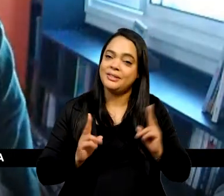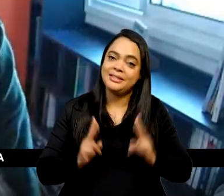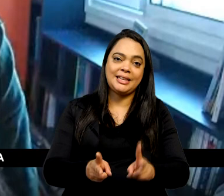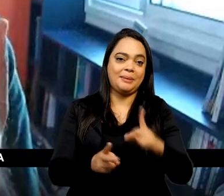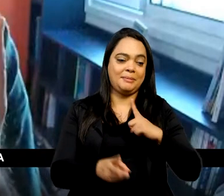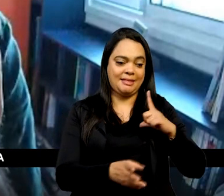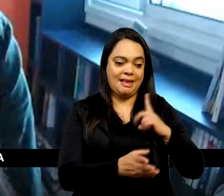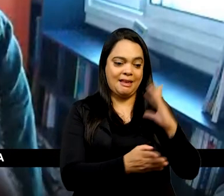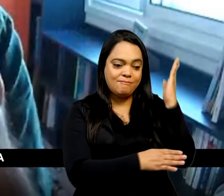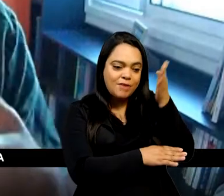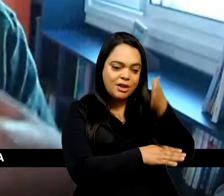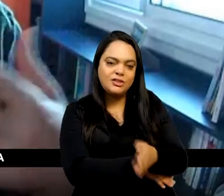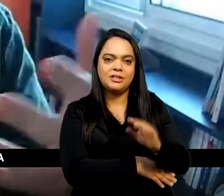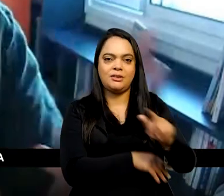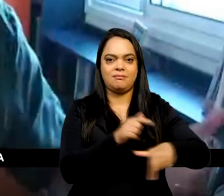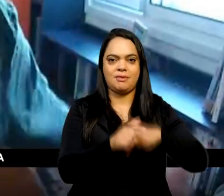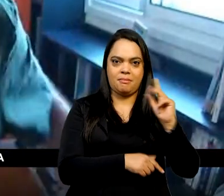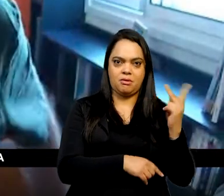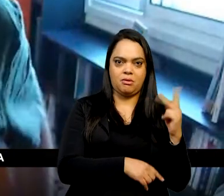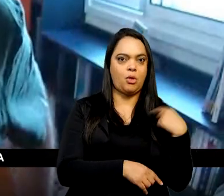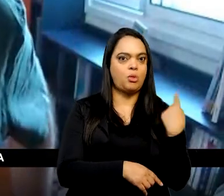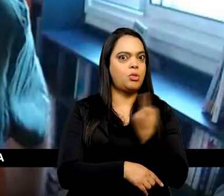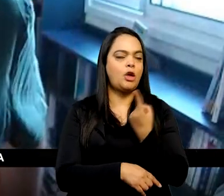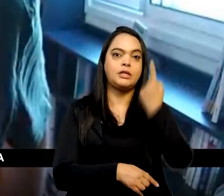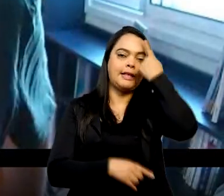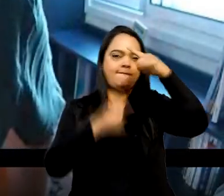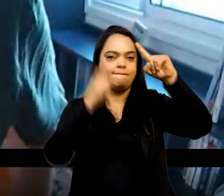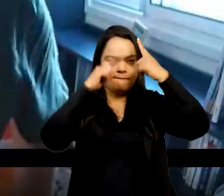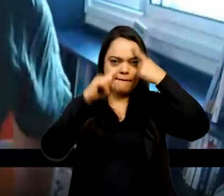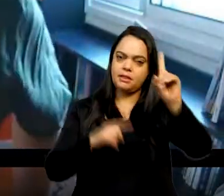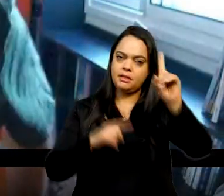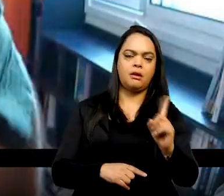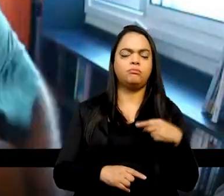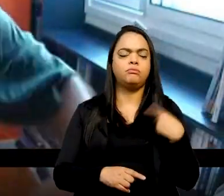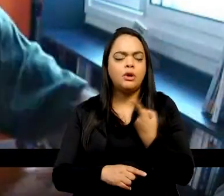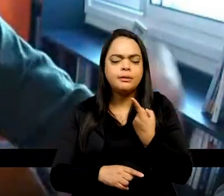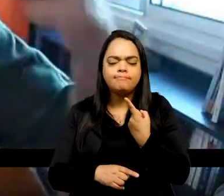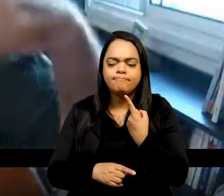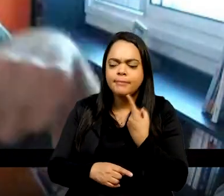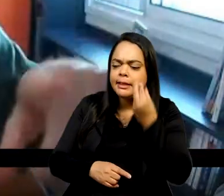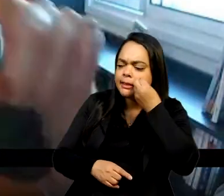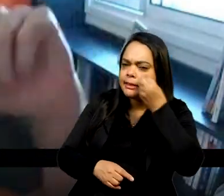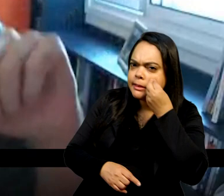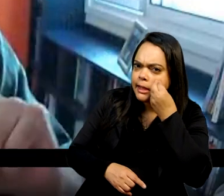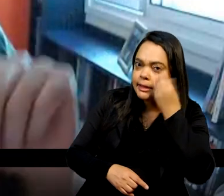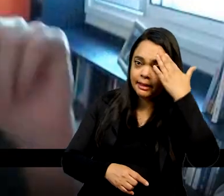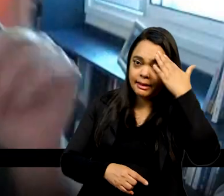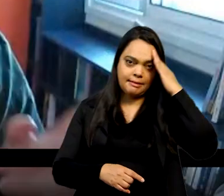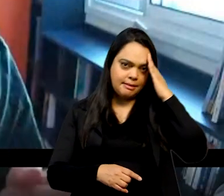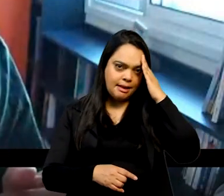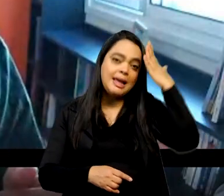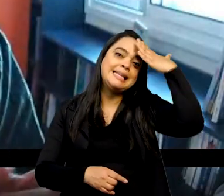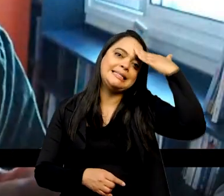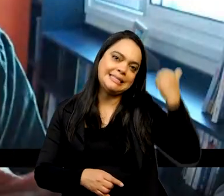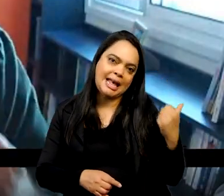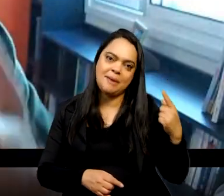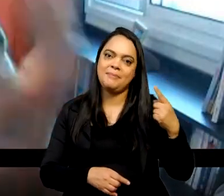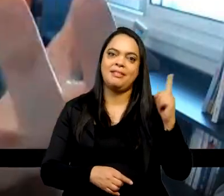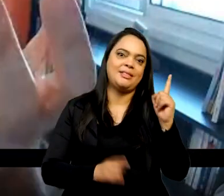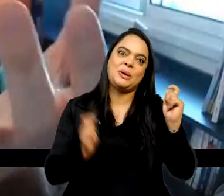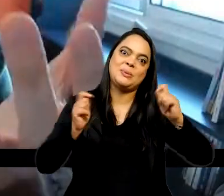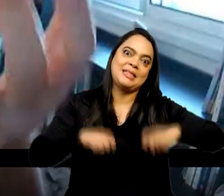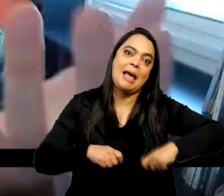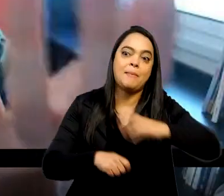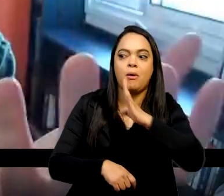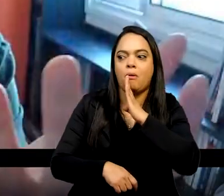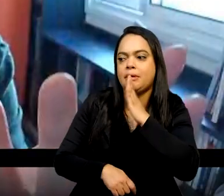Então, gente não inventa uma história, a gente tenta entender como foi a história, sabendo que nunca saberemos exatamente como foi a história, mas